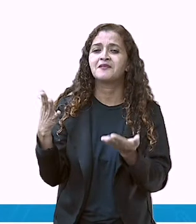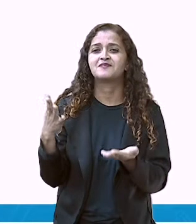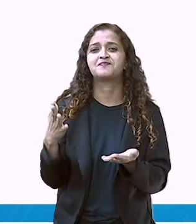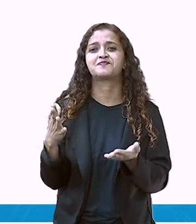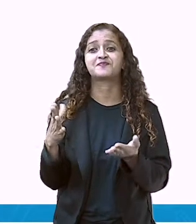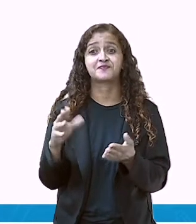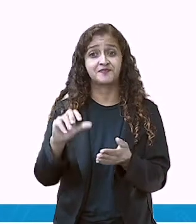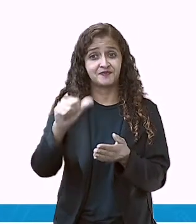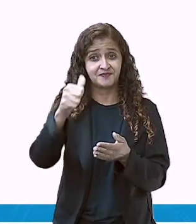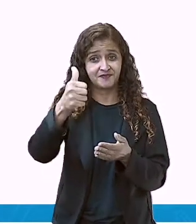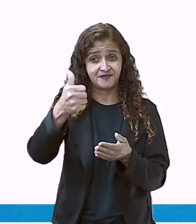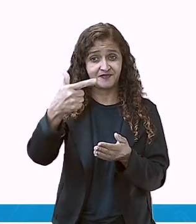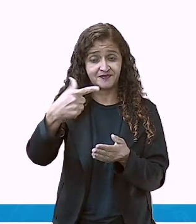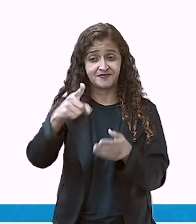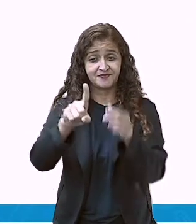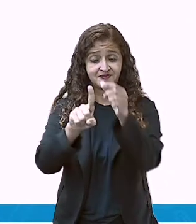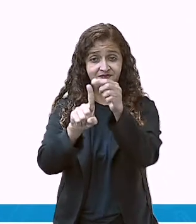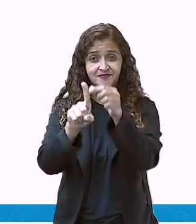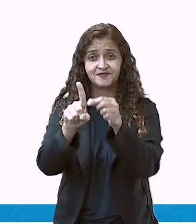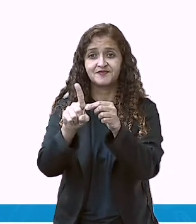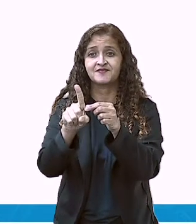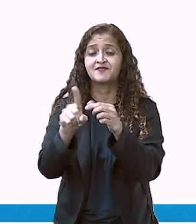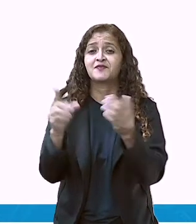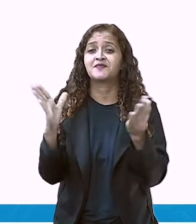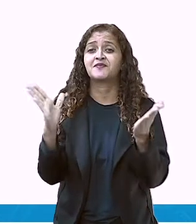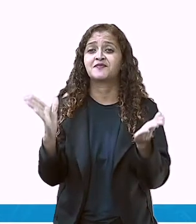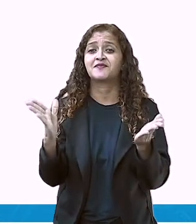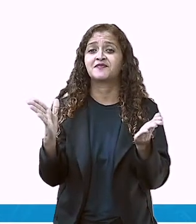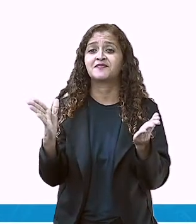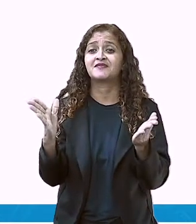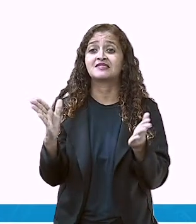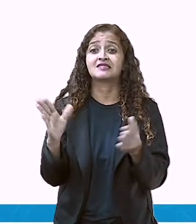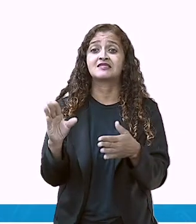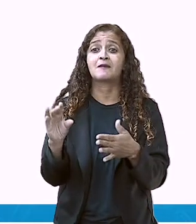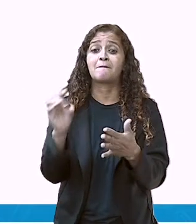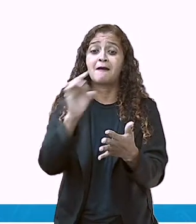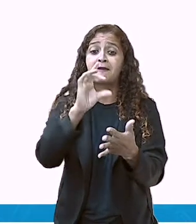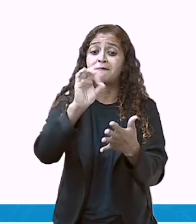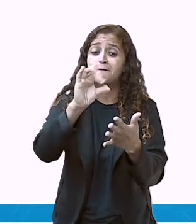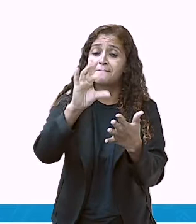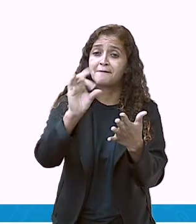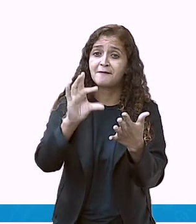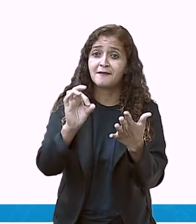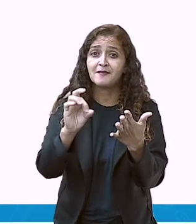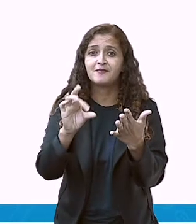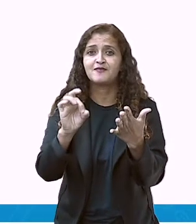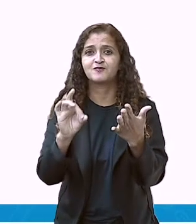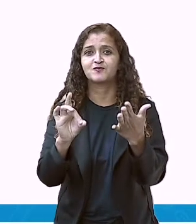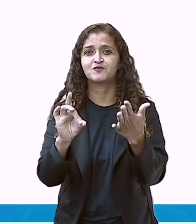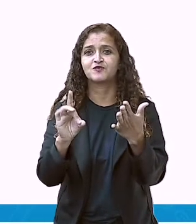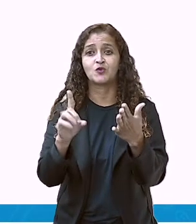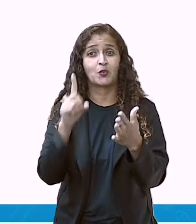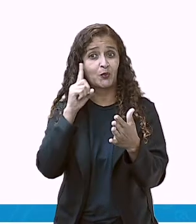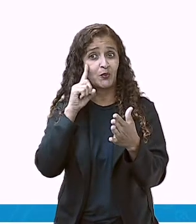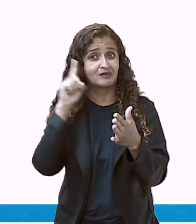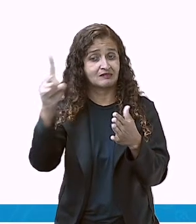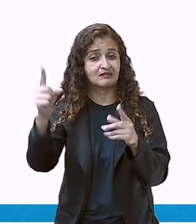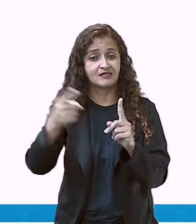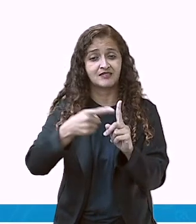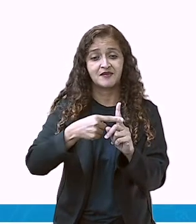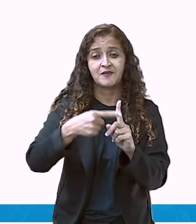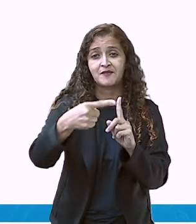verem. Doze meses. E agora, cada mês, nós temos o quê? Os dias da semana,